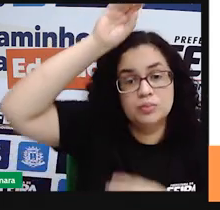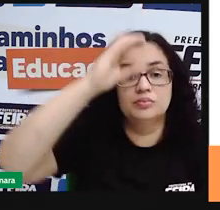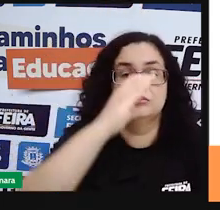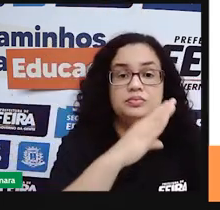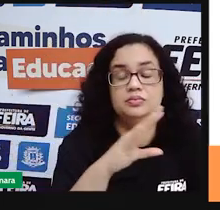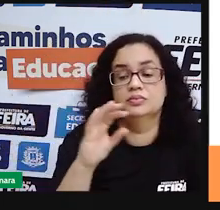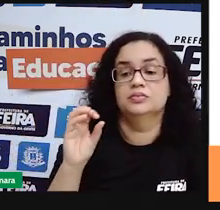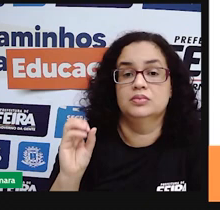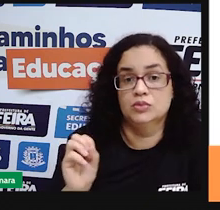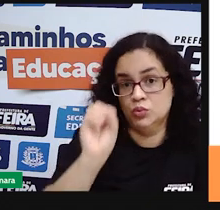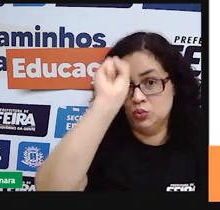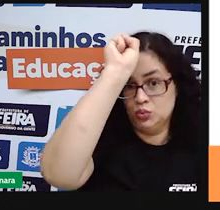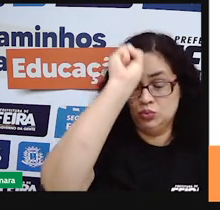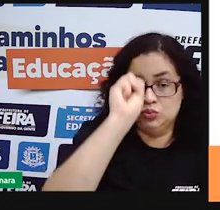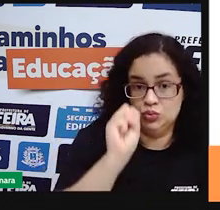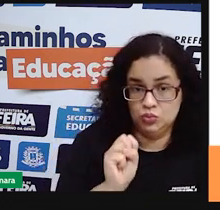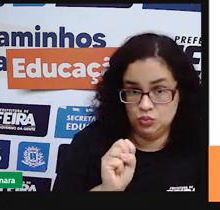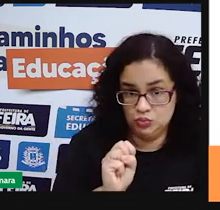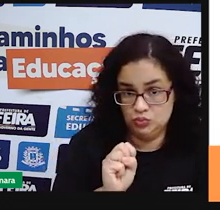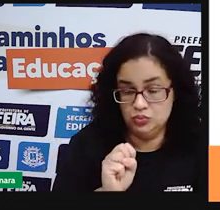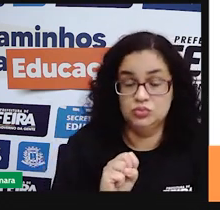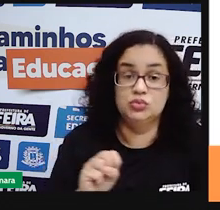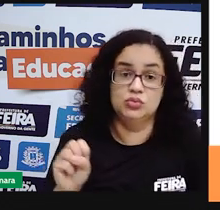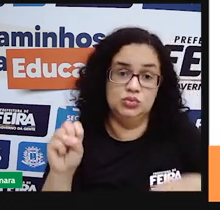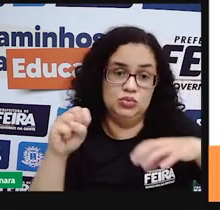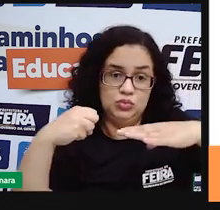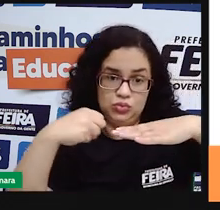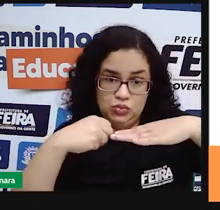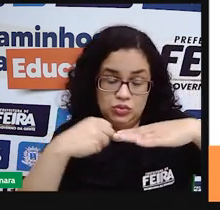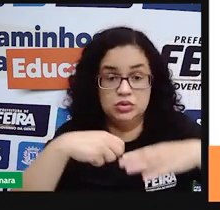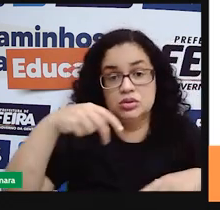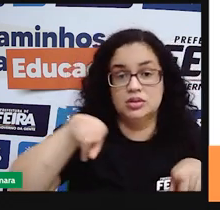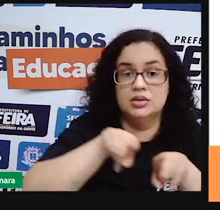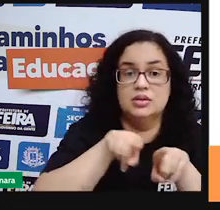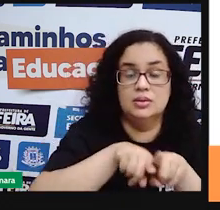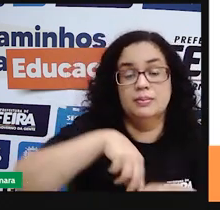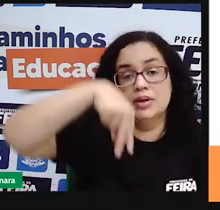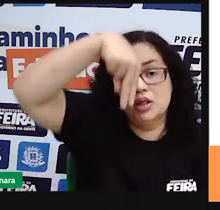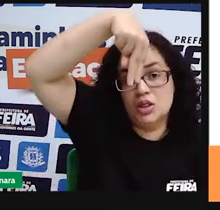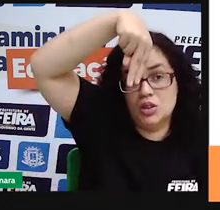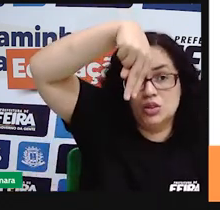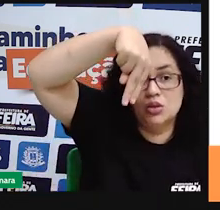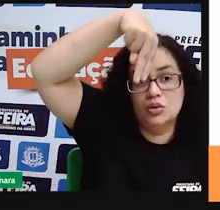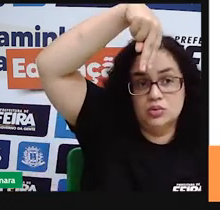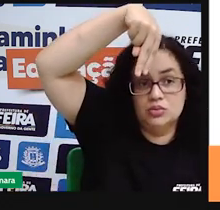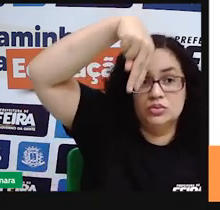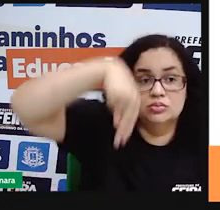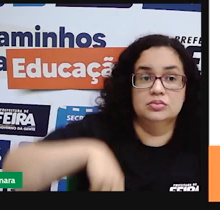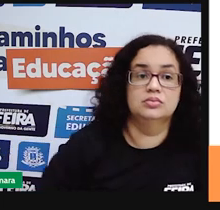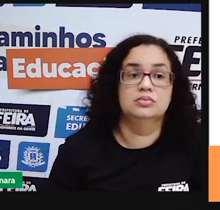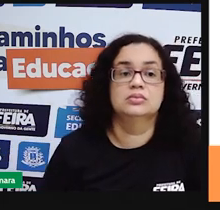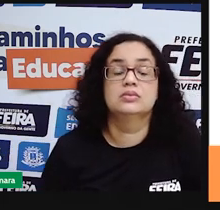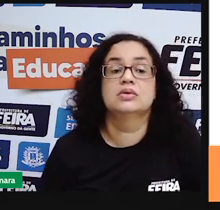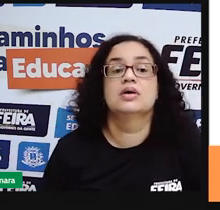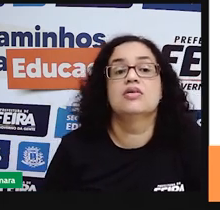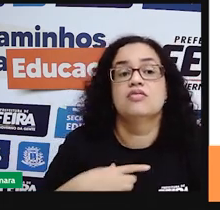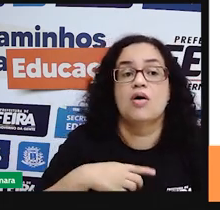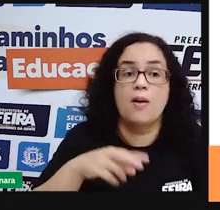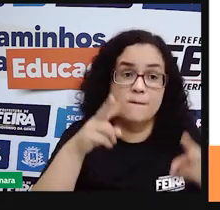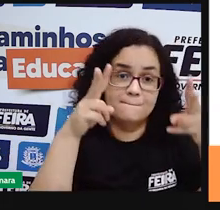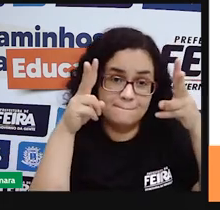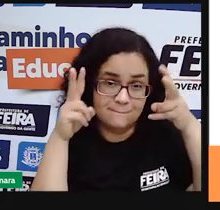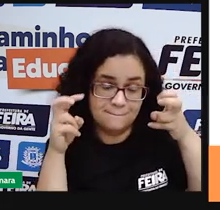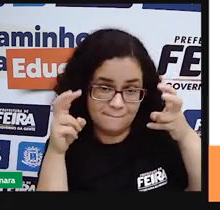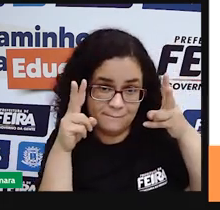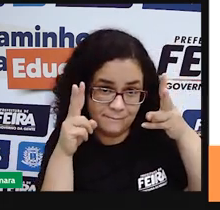sul no sudeste no nordeste e no norte. Eu chamo atenção aí para que a gente observe né